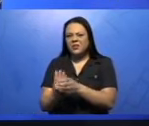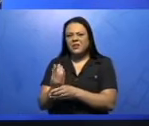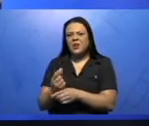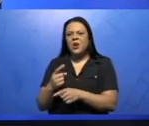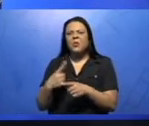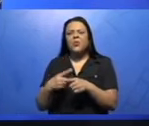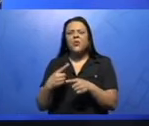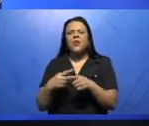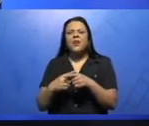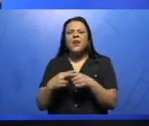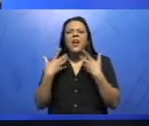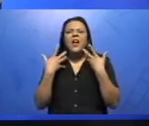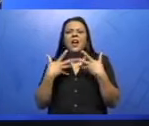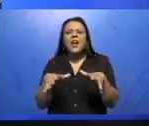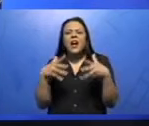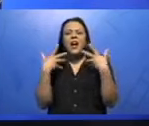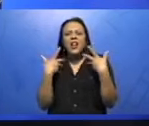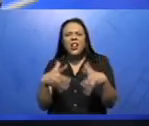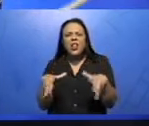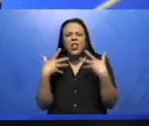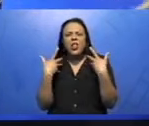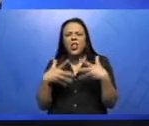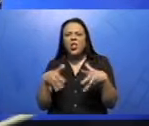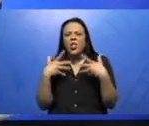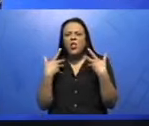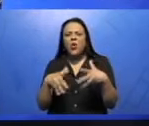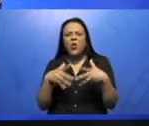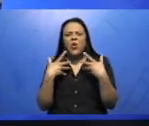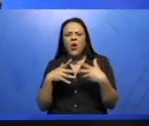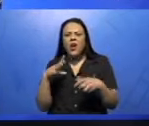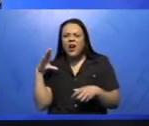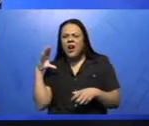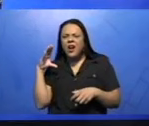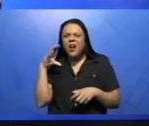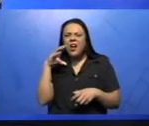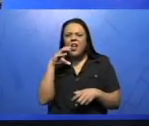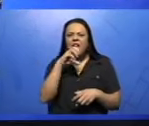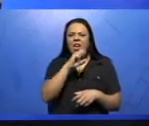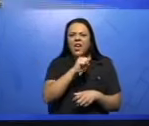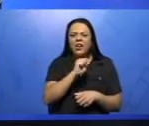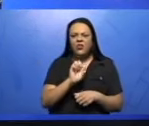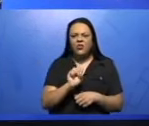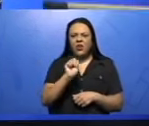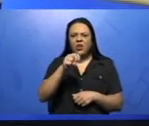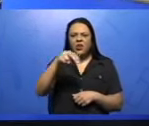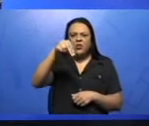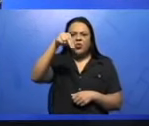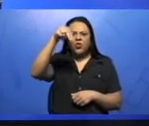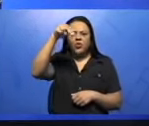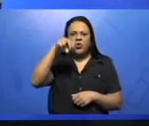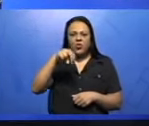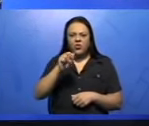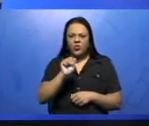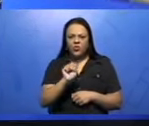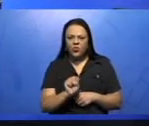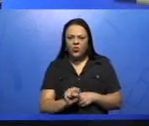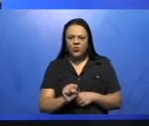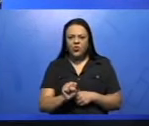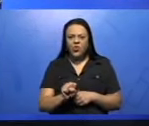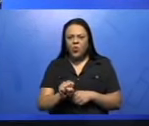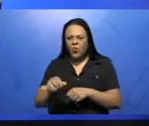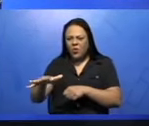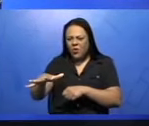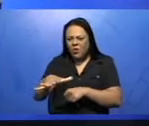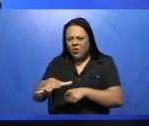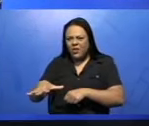desértico, na região norte do continente, também no sul, no deserto da Namíbia, onde há pouca chuva. Lembrando que